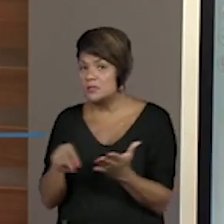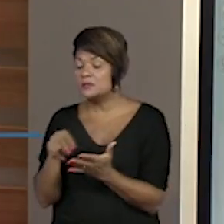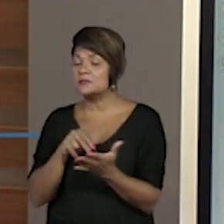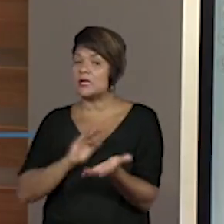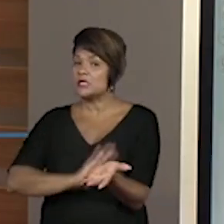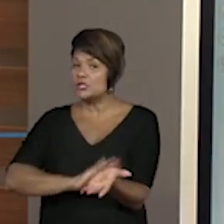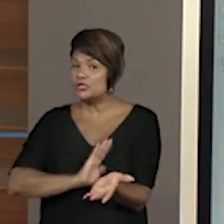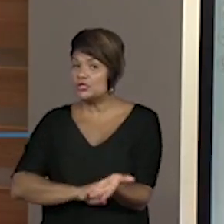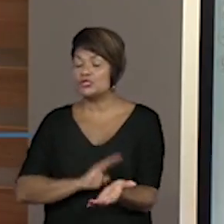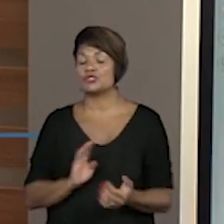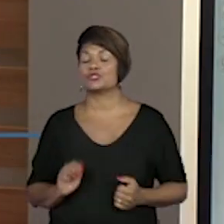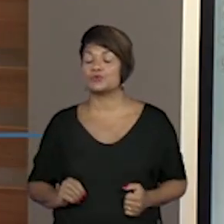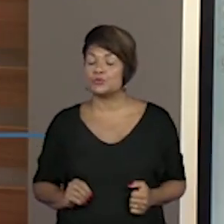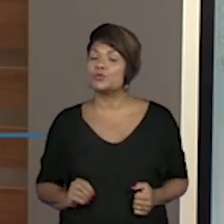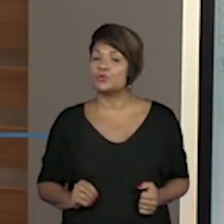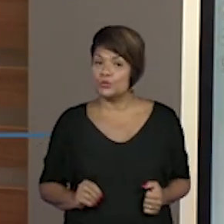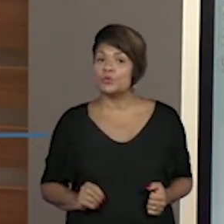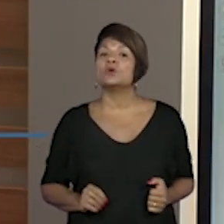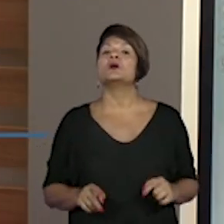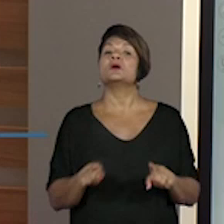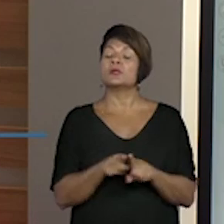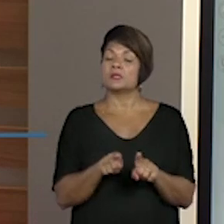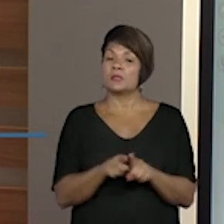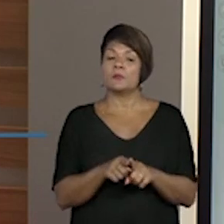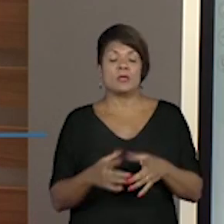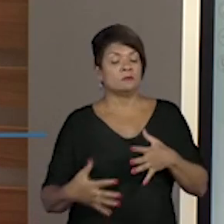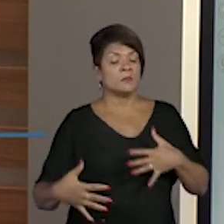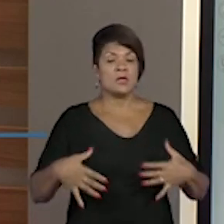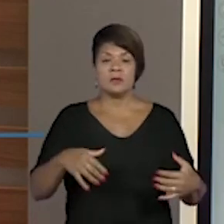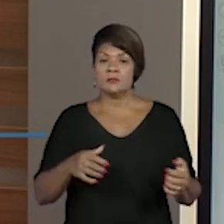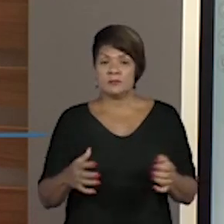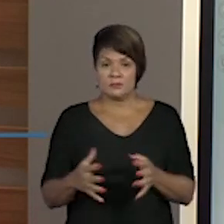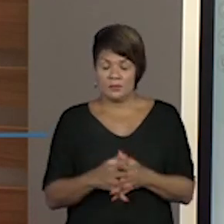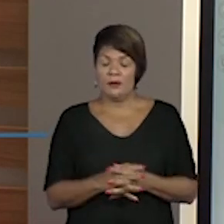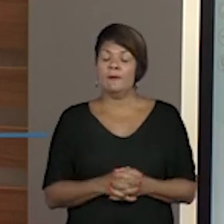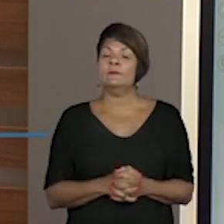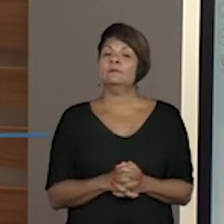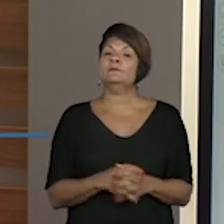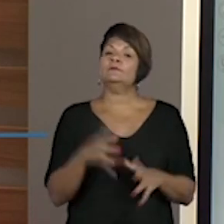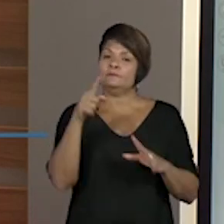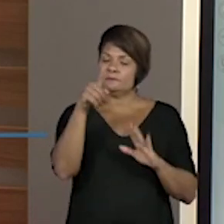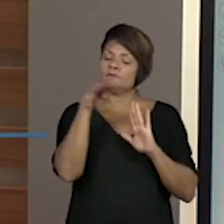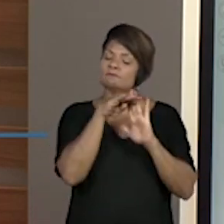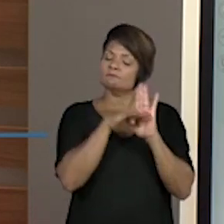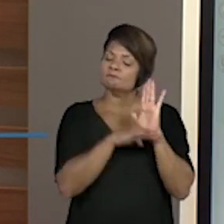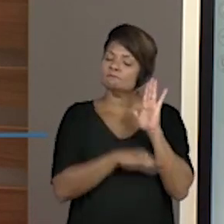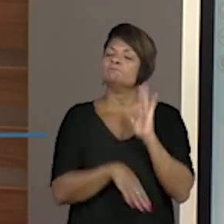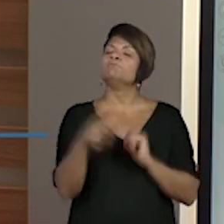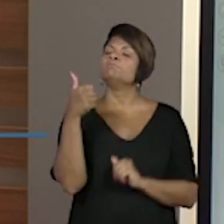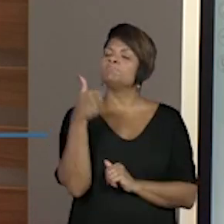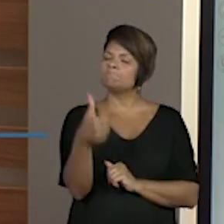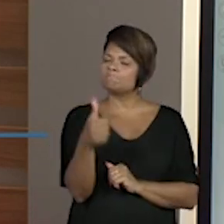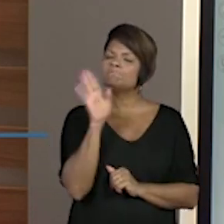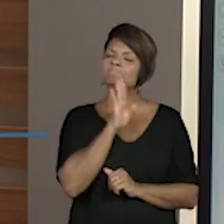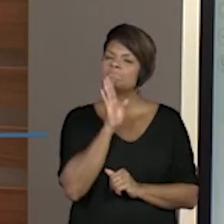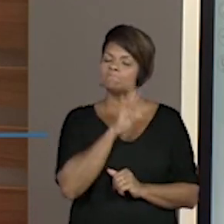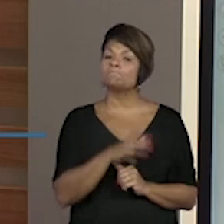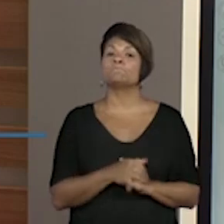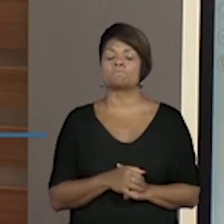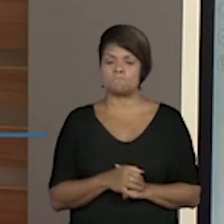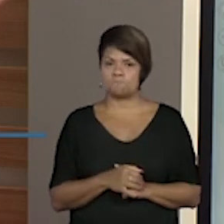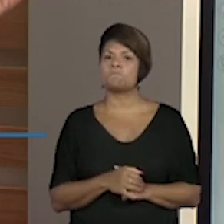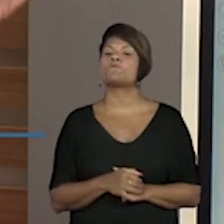musicais e os movimentos de dança. Eu quero que você aí faça uma lista aí bem legal falando sobre os